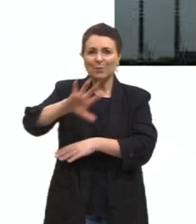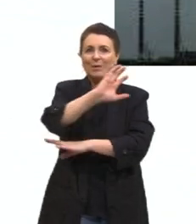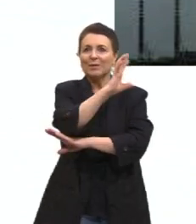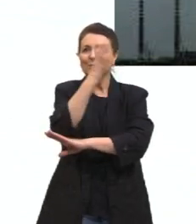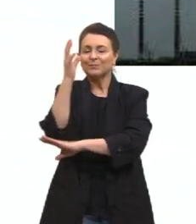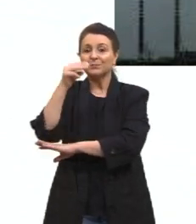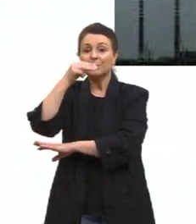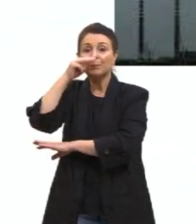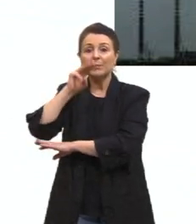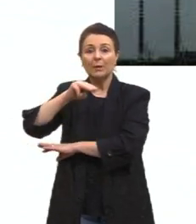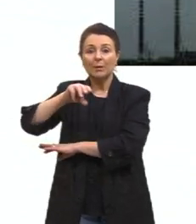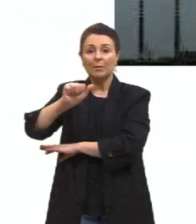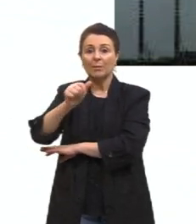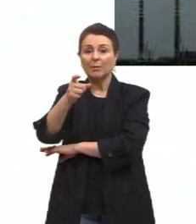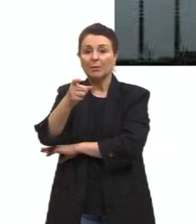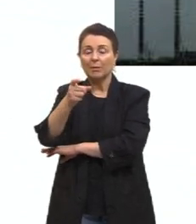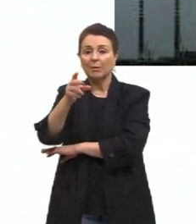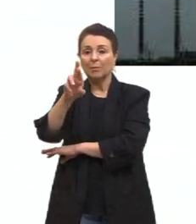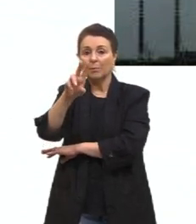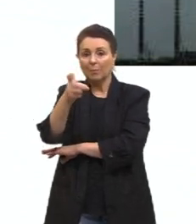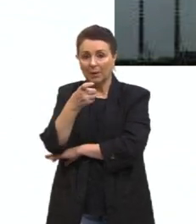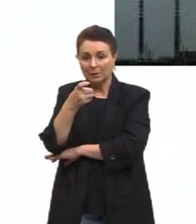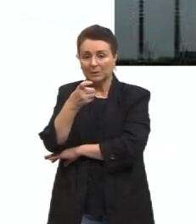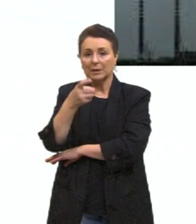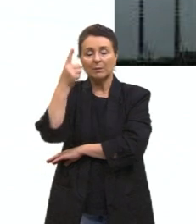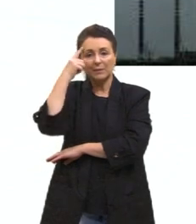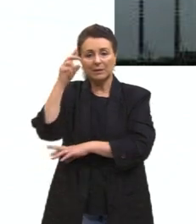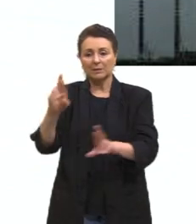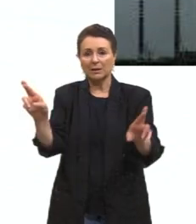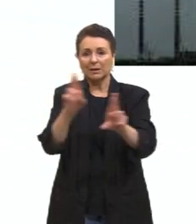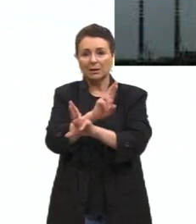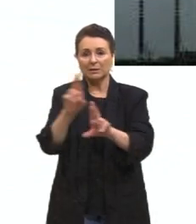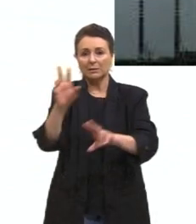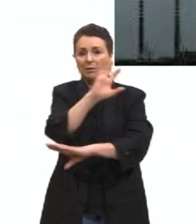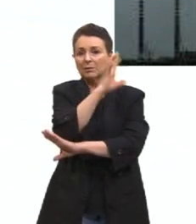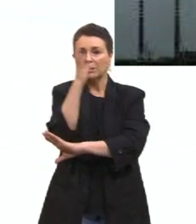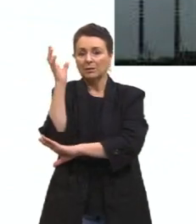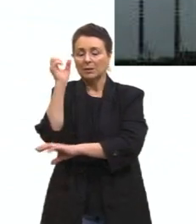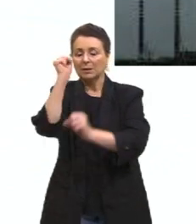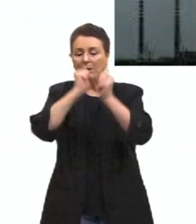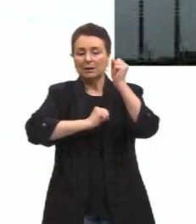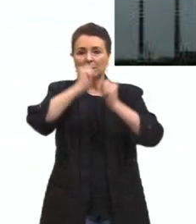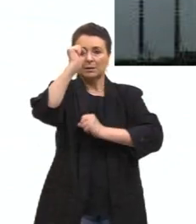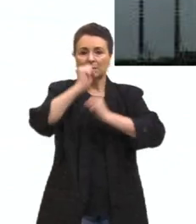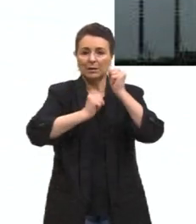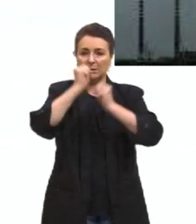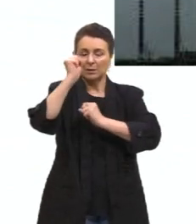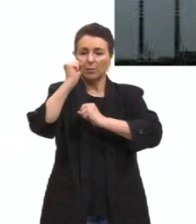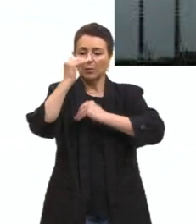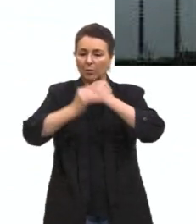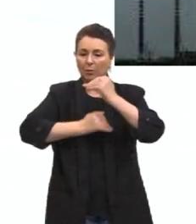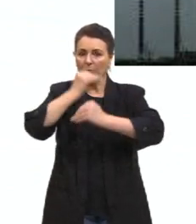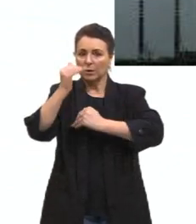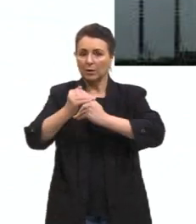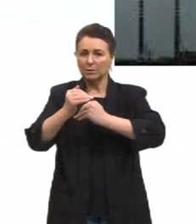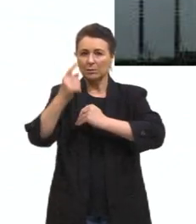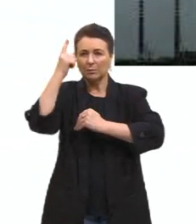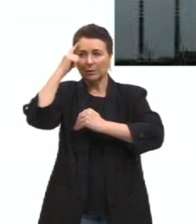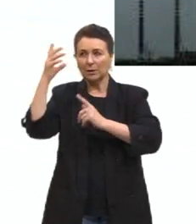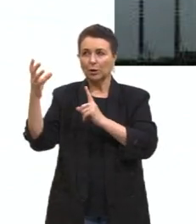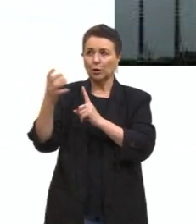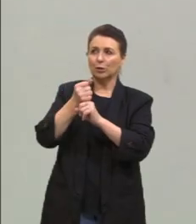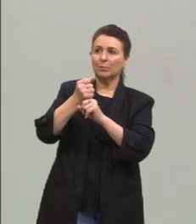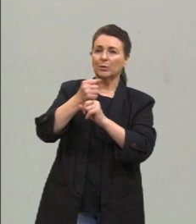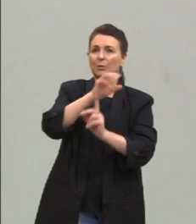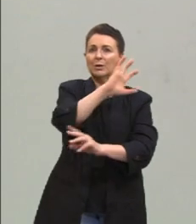é muito importante para pensar essa relação entre o homem e a natureza, que a industrialização é esse processo em que a gente pensa que a gente dominou a natureza por